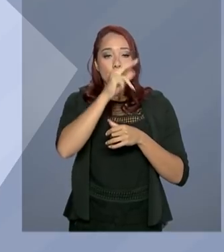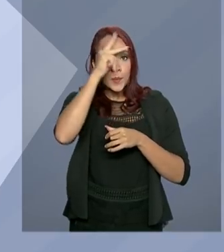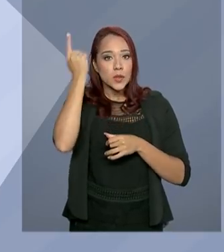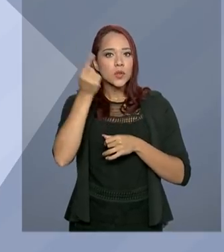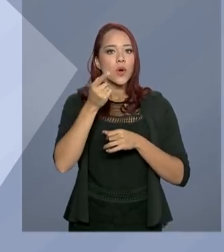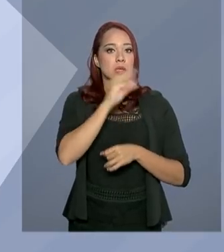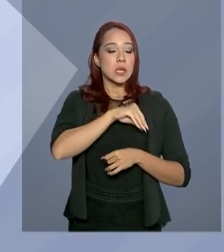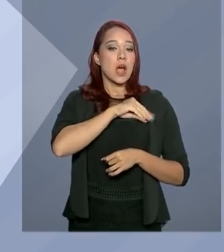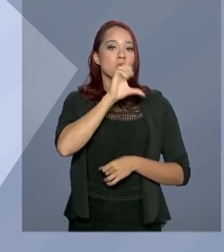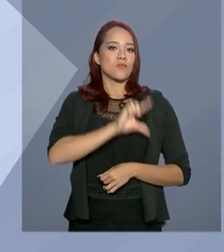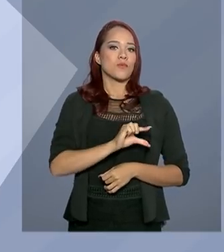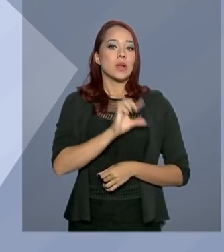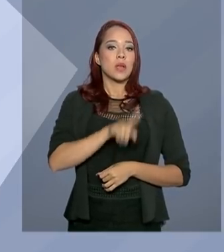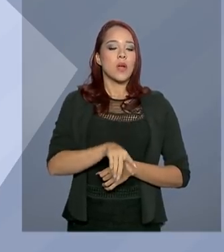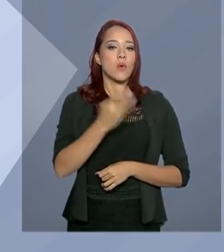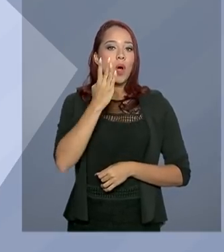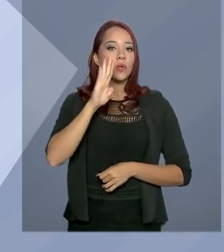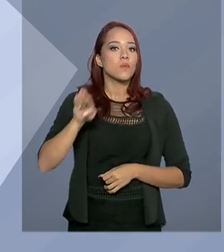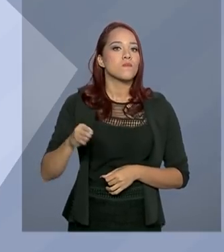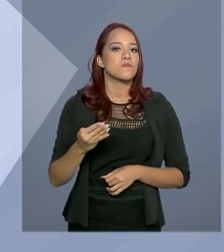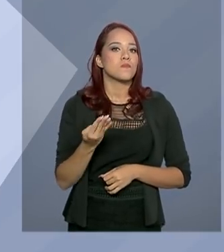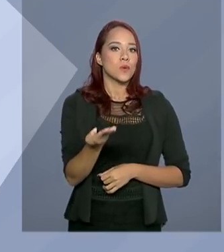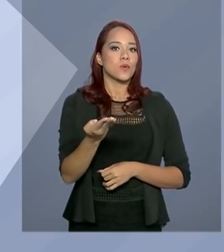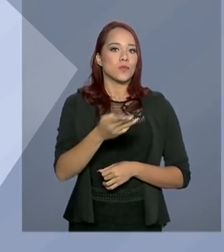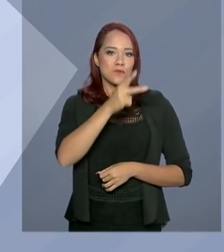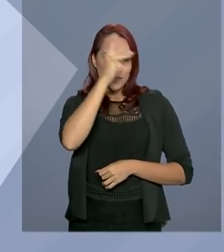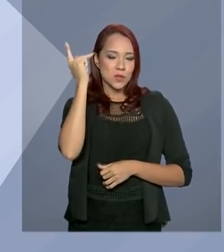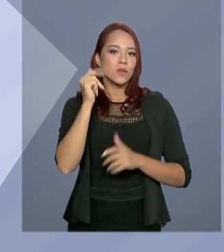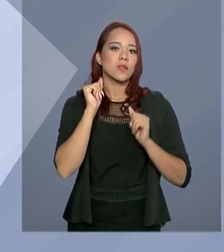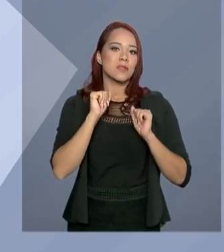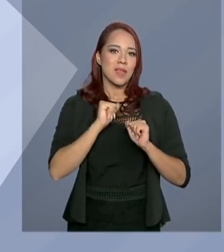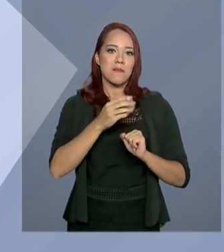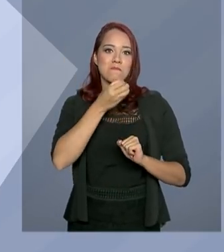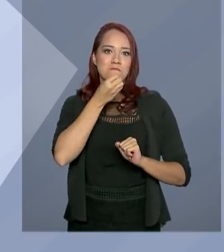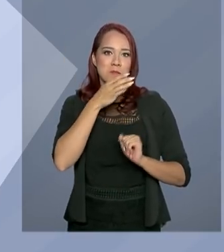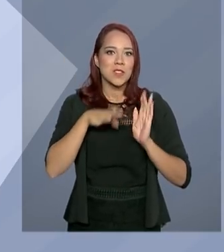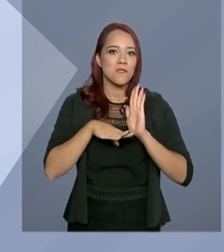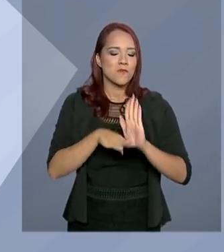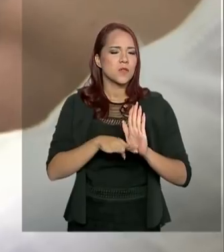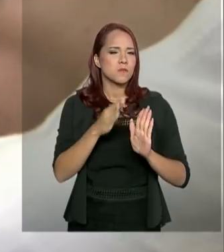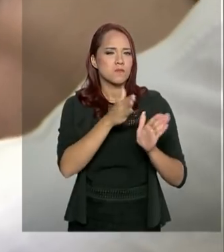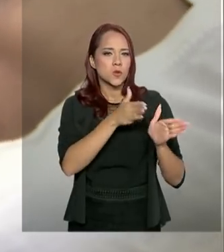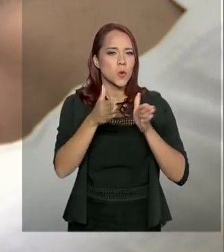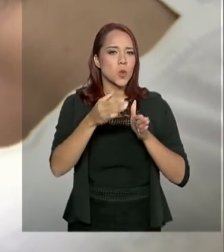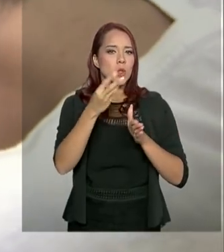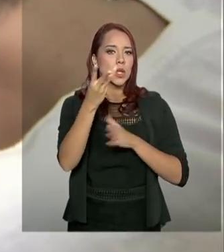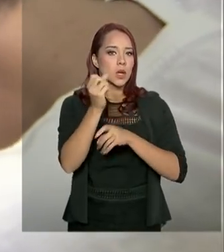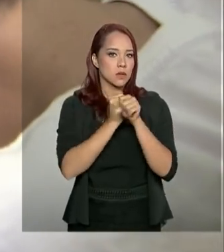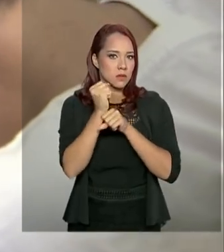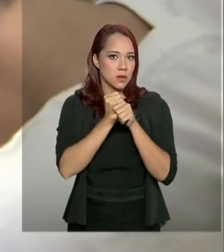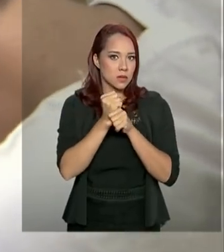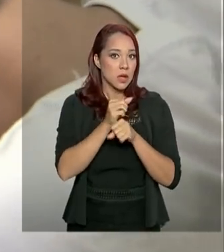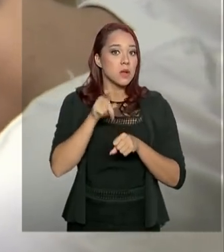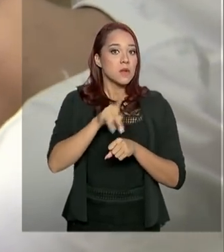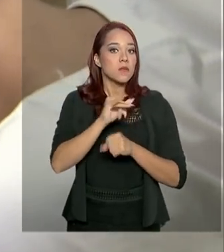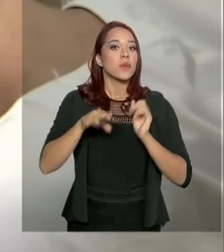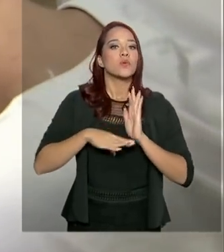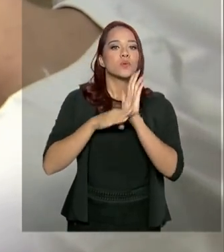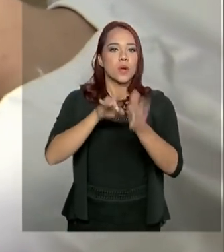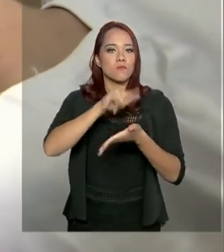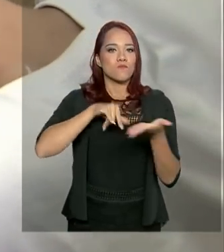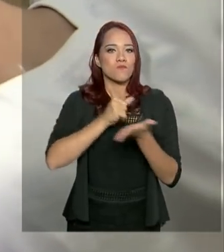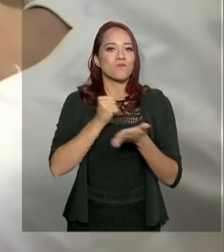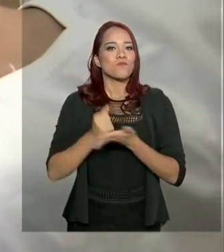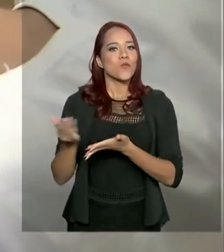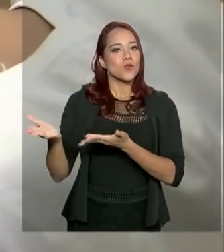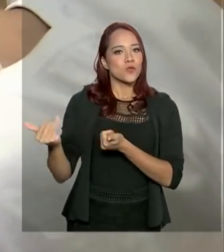renda. Cerca de 4 milhões de pessoas devem ser beneficiadas em 3 anos. A medida deve ajudar na contratação